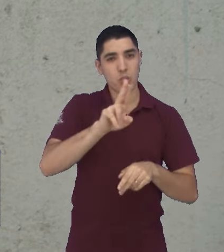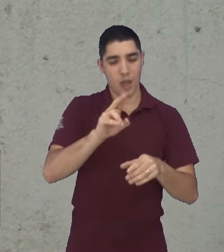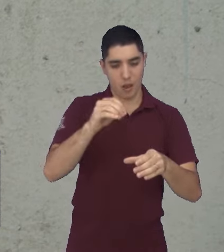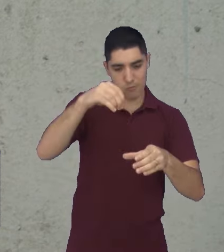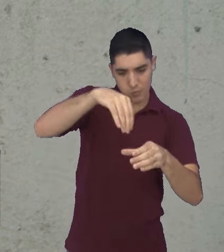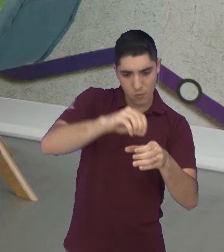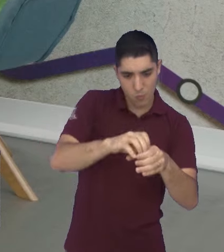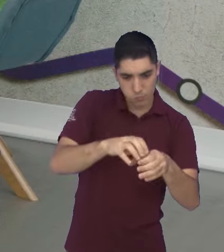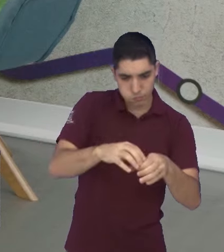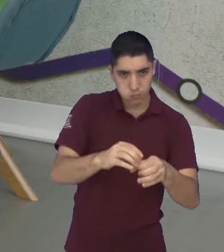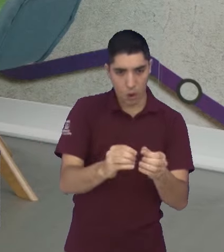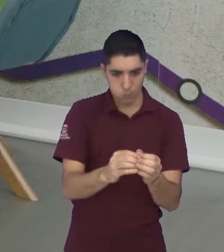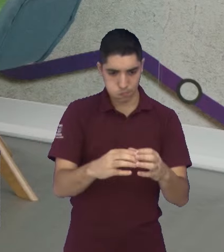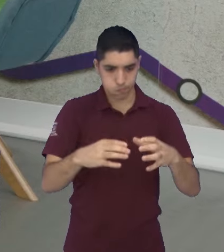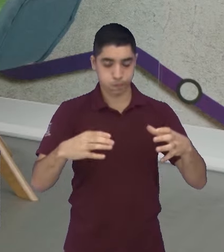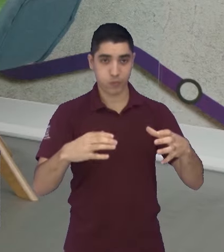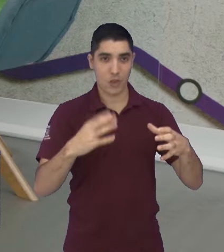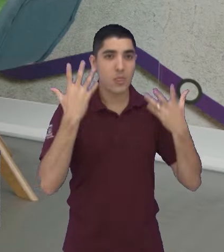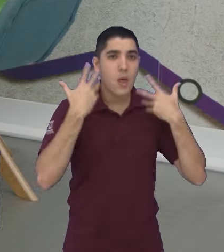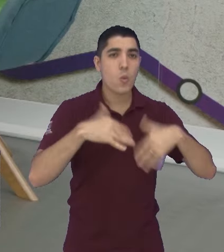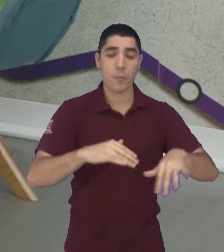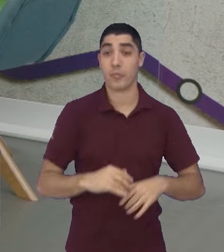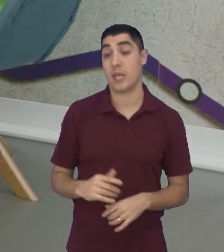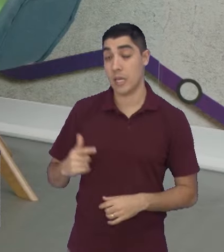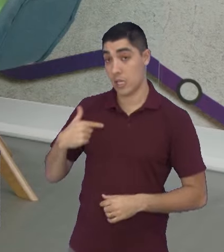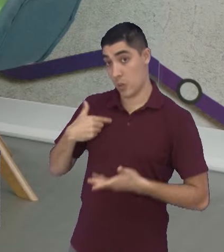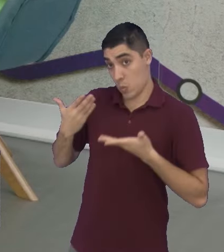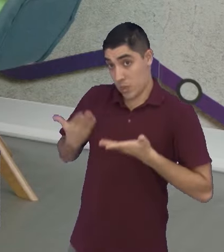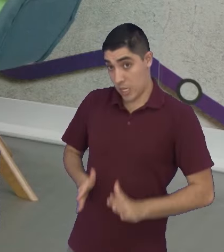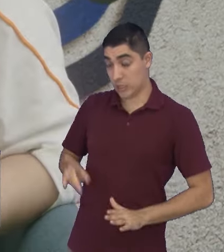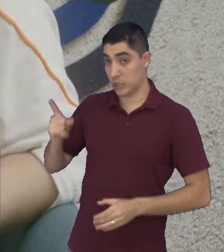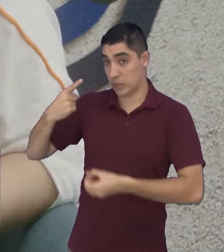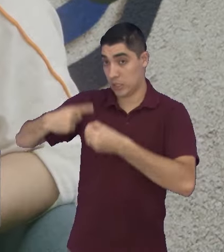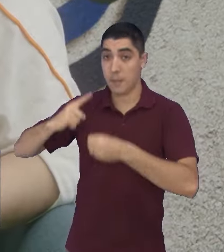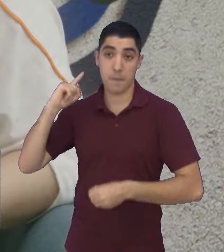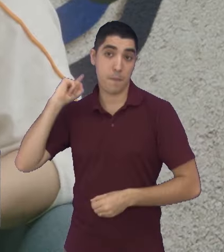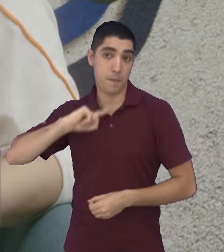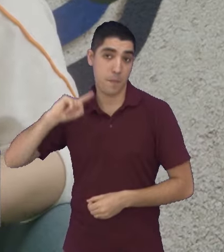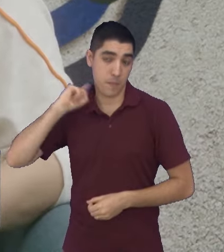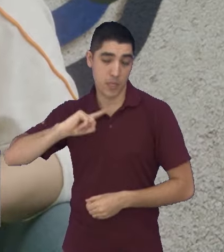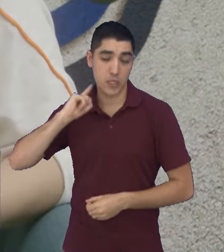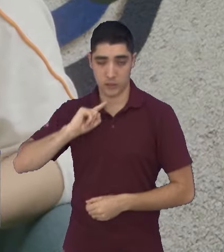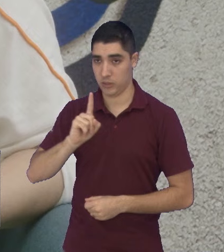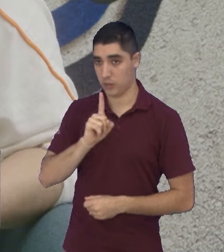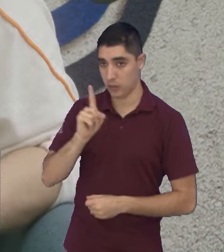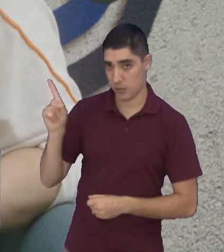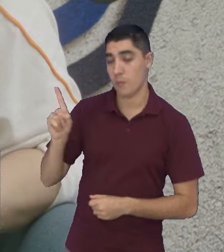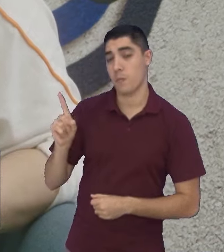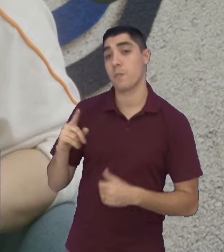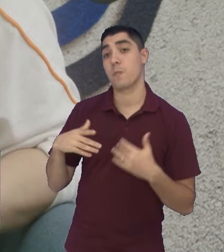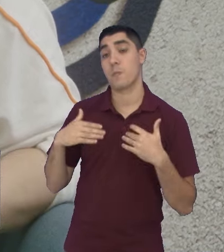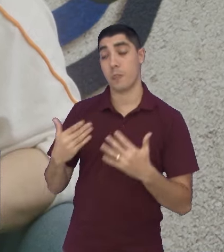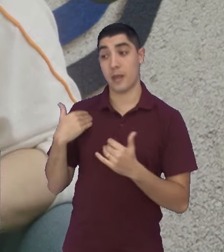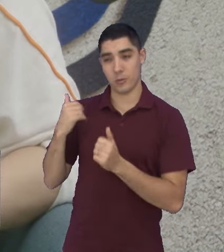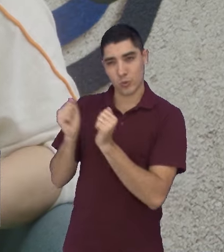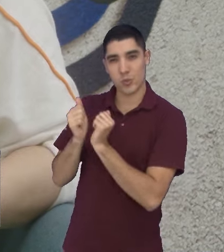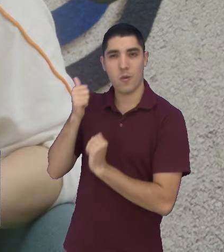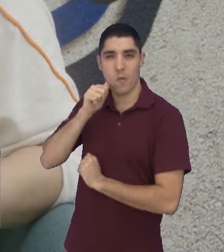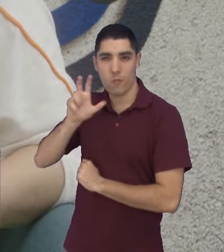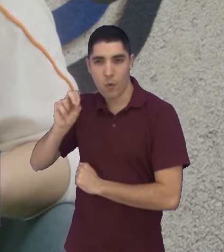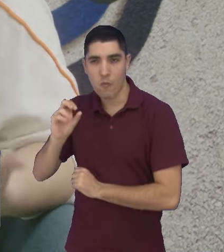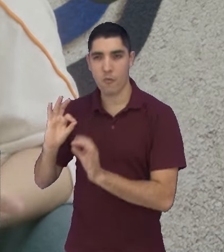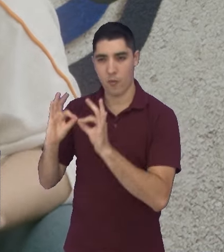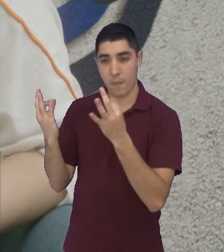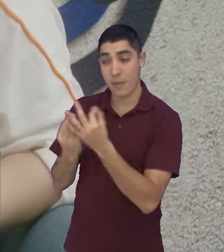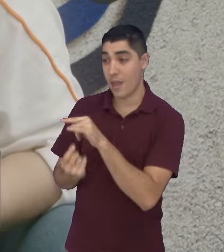Tatiana. Eu sou mineira, né, e assim, em Minas, onde eu morava com a minha avó, com a minha família, eles têm muito hábito